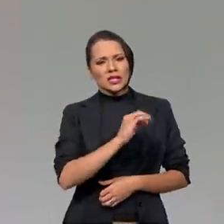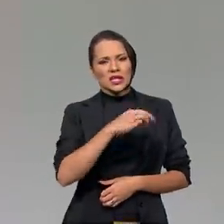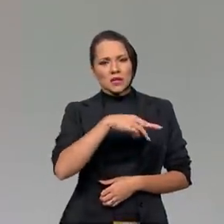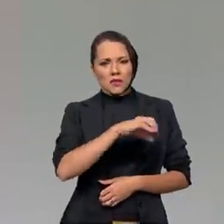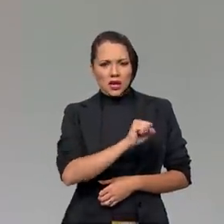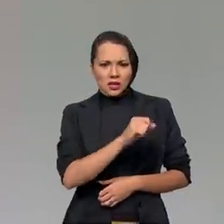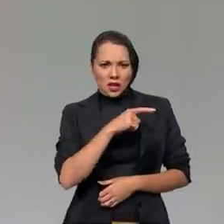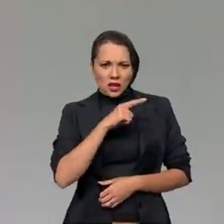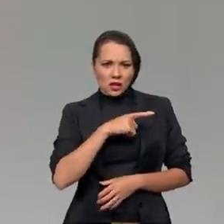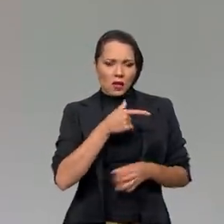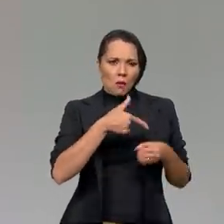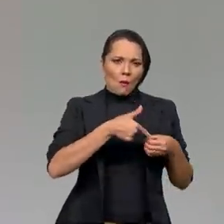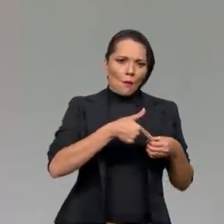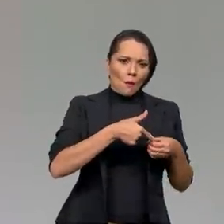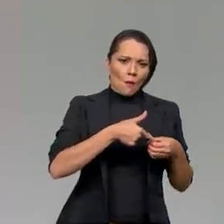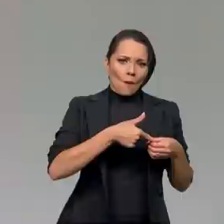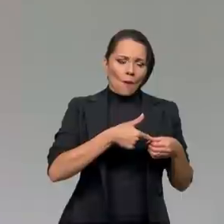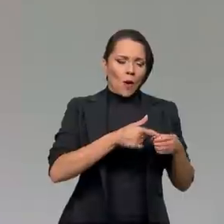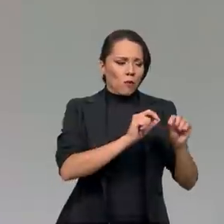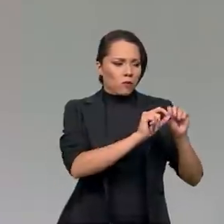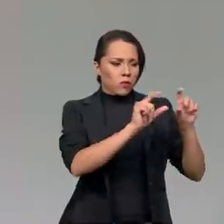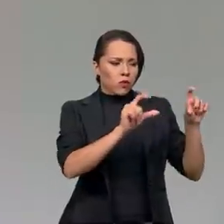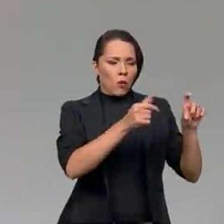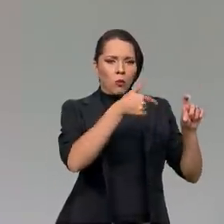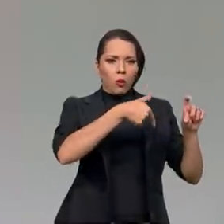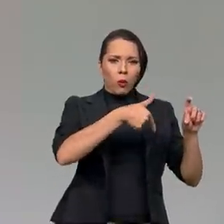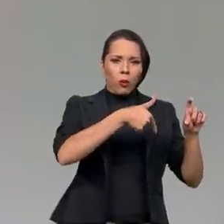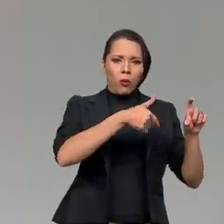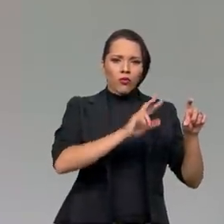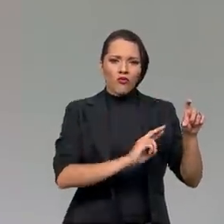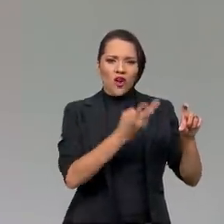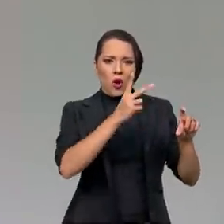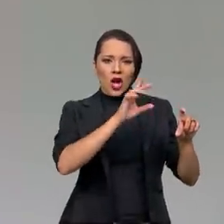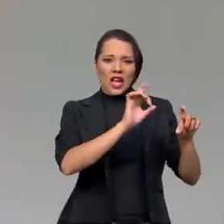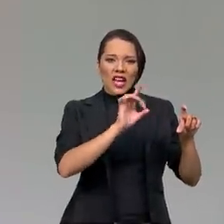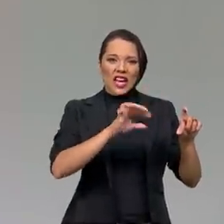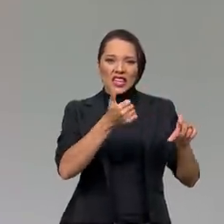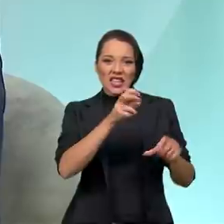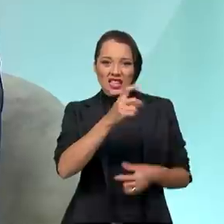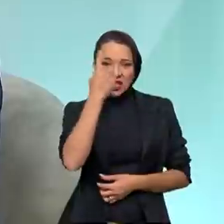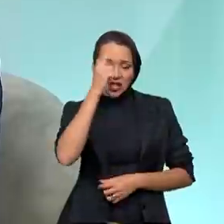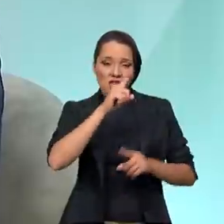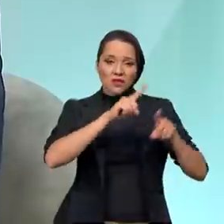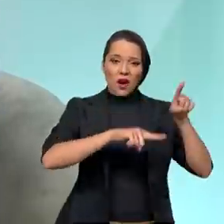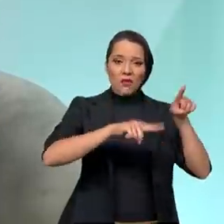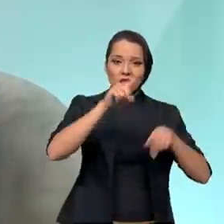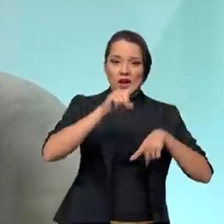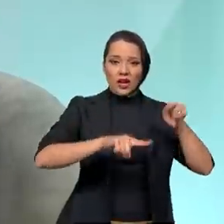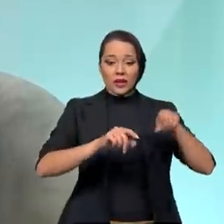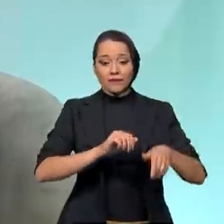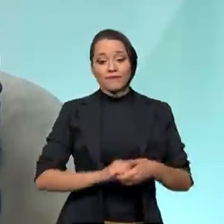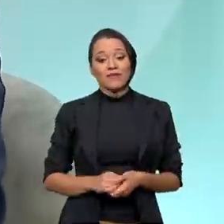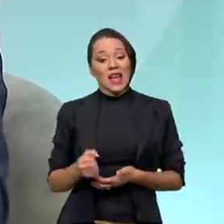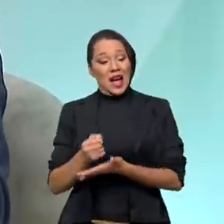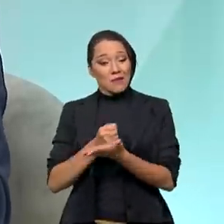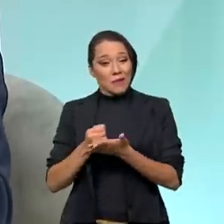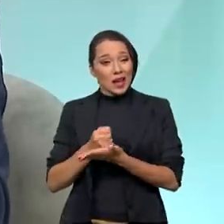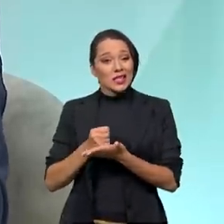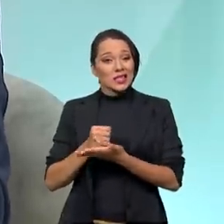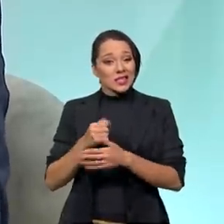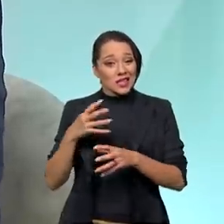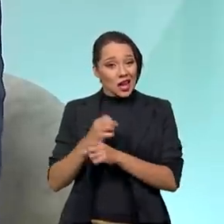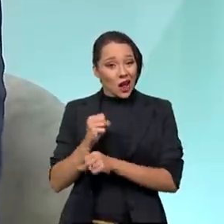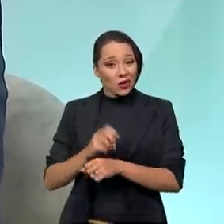incide na bomba sobre um valor médio que varia cada 15 dias? Exatamente. A base de cálculo do